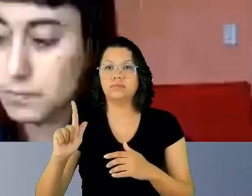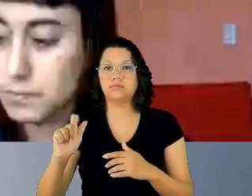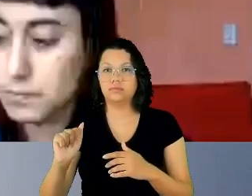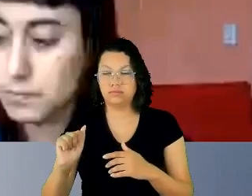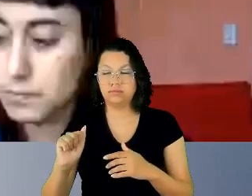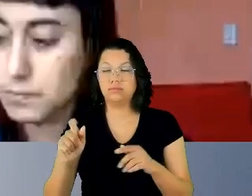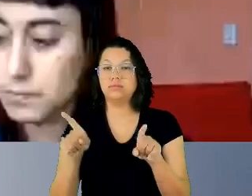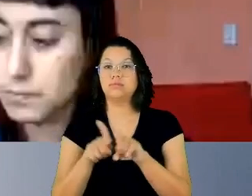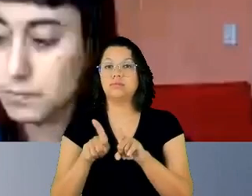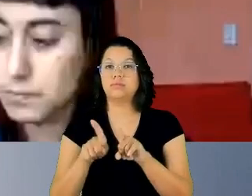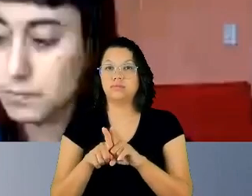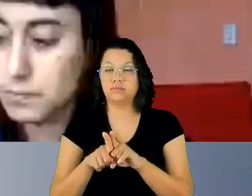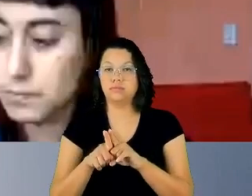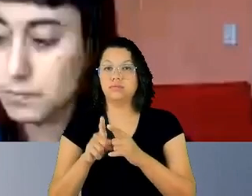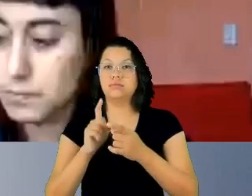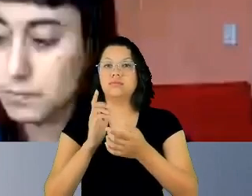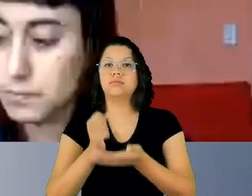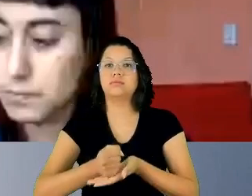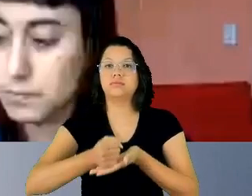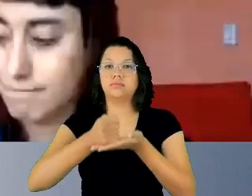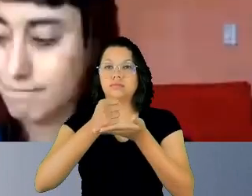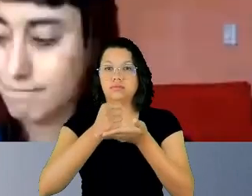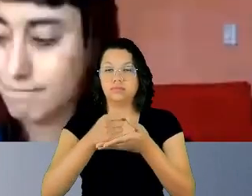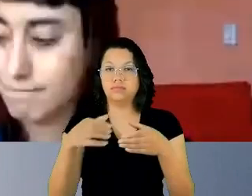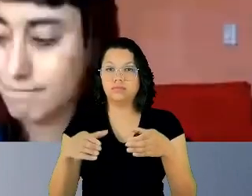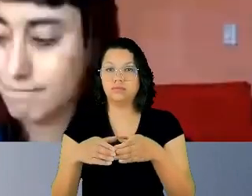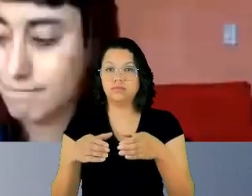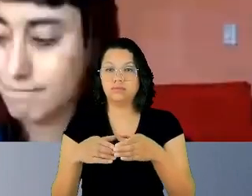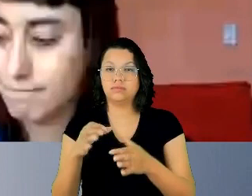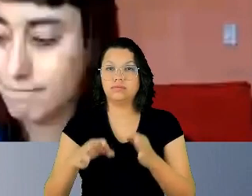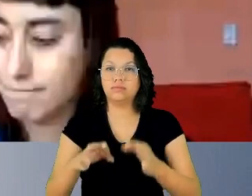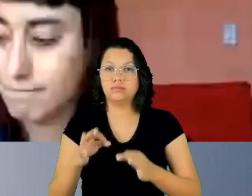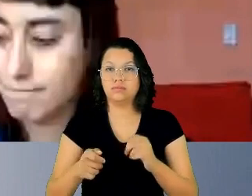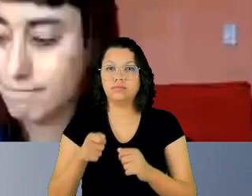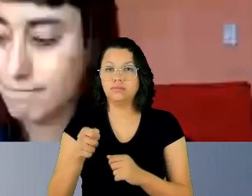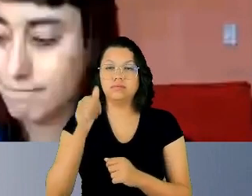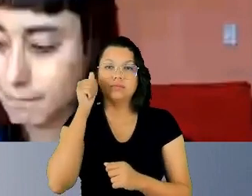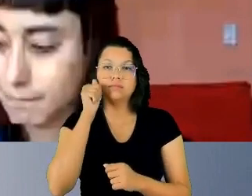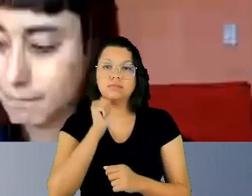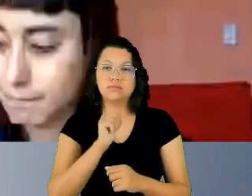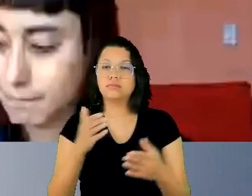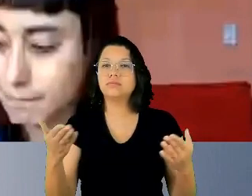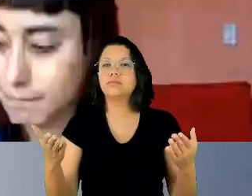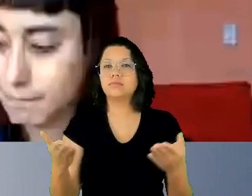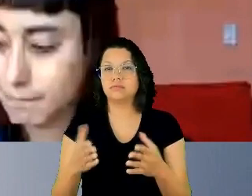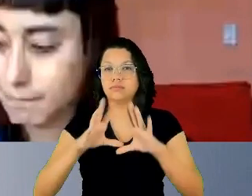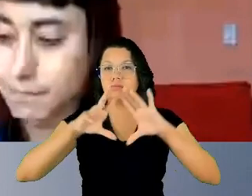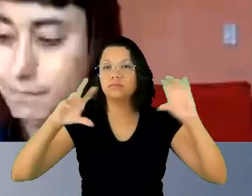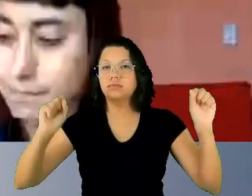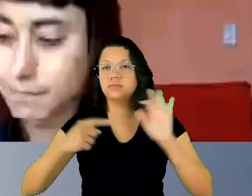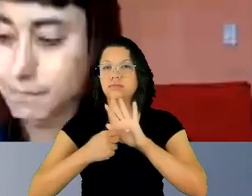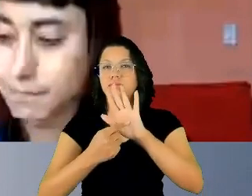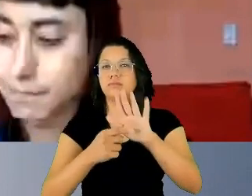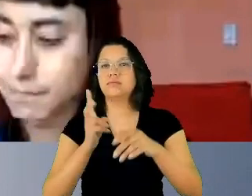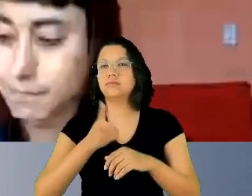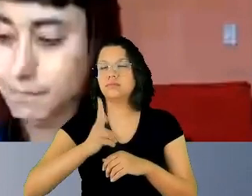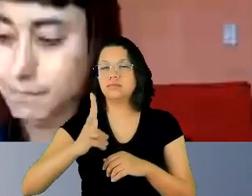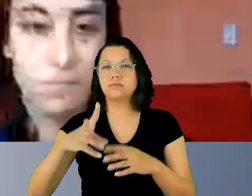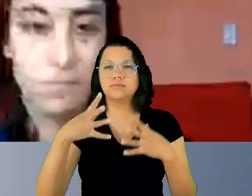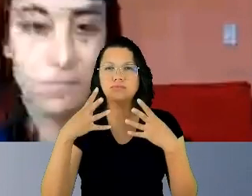AJUF Mulheres. O nosso tribunal efetivamente se mostrou desde muito um